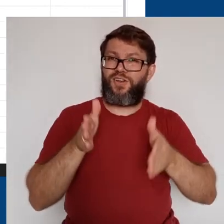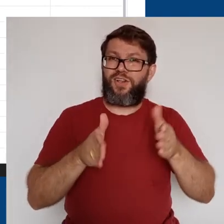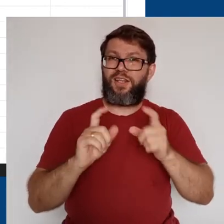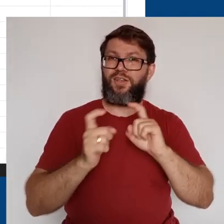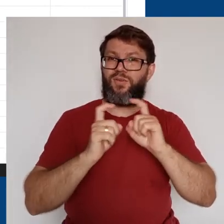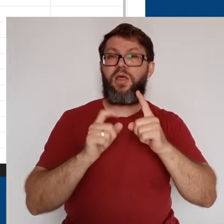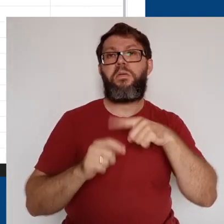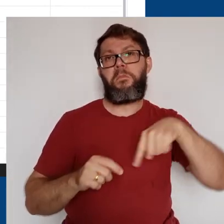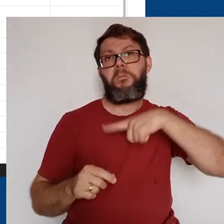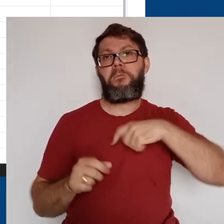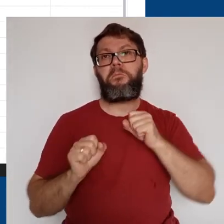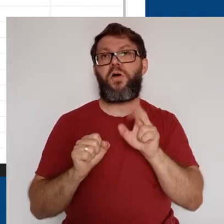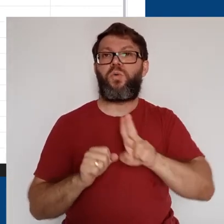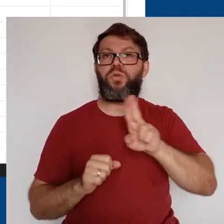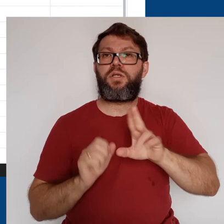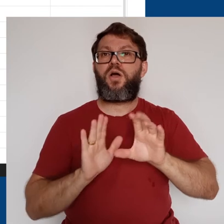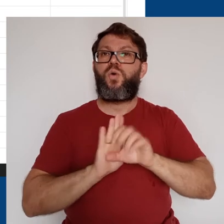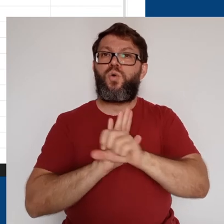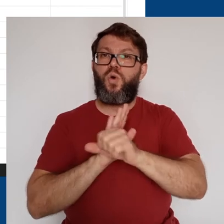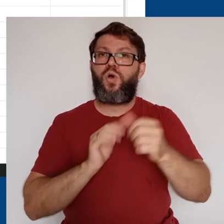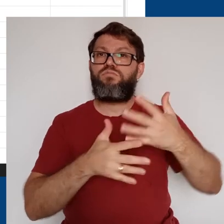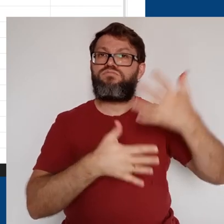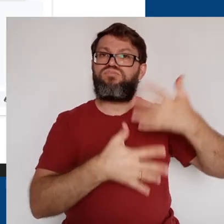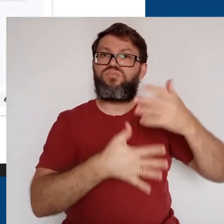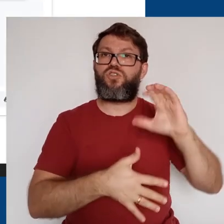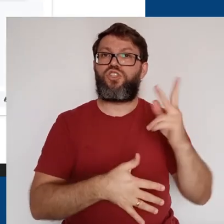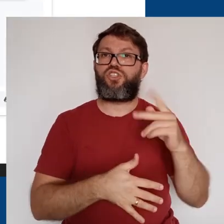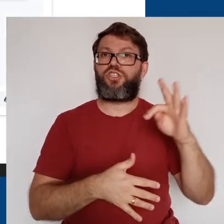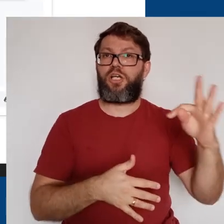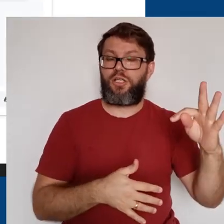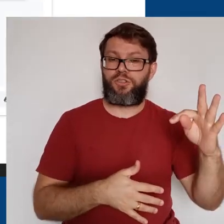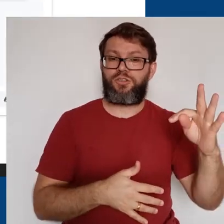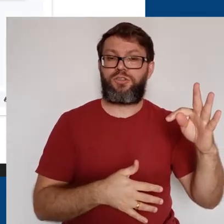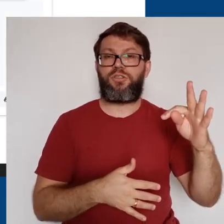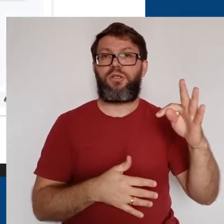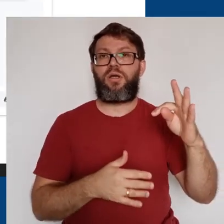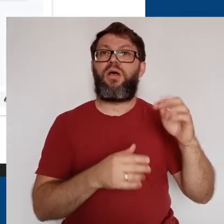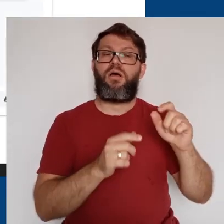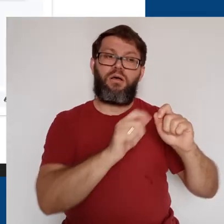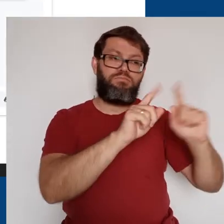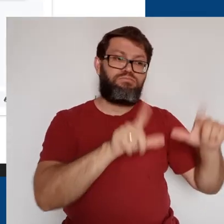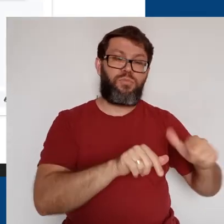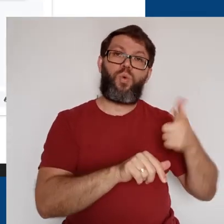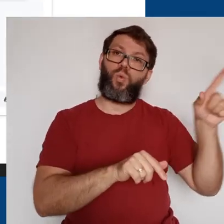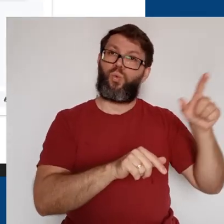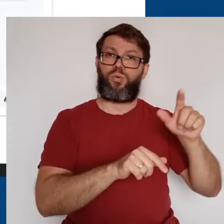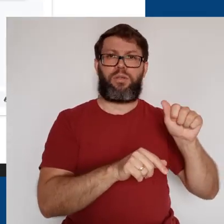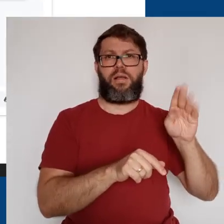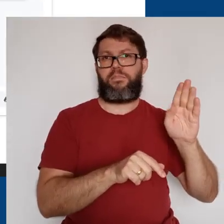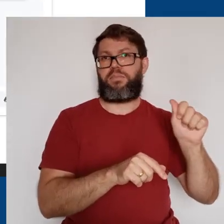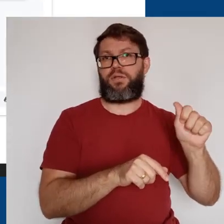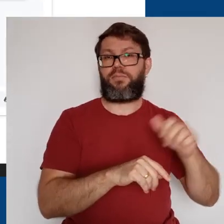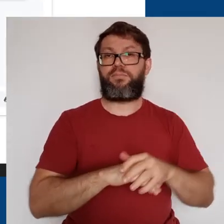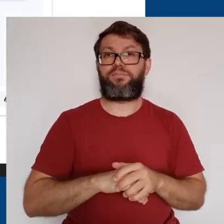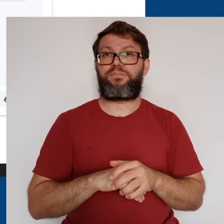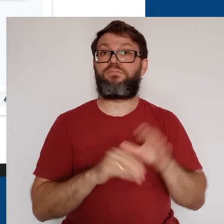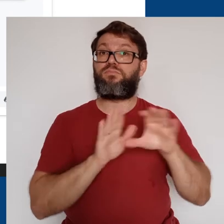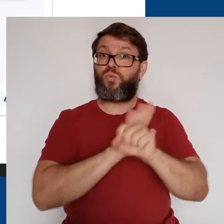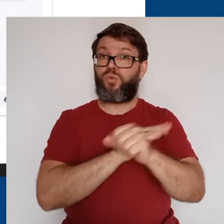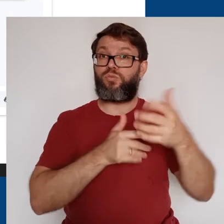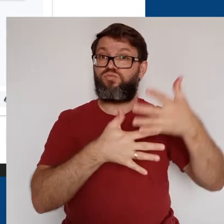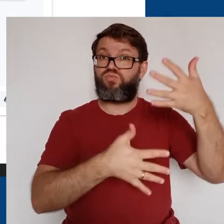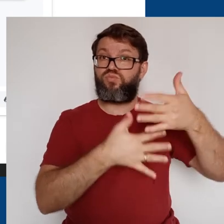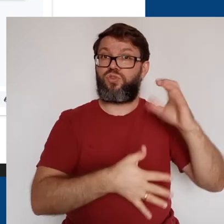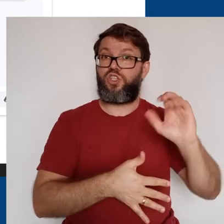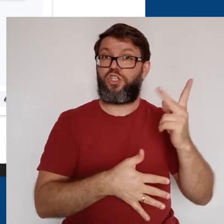envio de arquivos durante uma reunião, nós podemos utilizar o Google Chat, deixando aberto em uma outra aba.